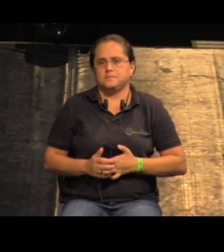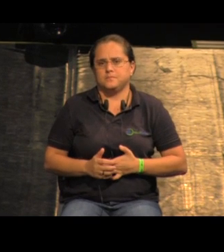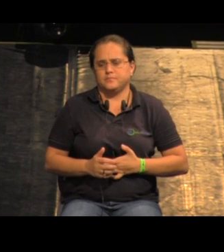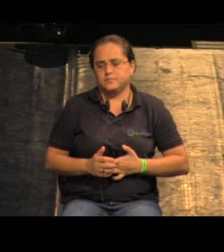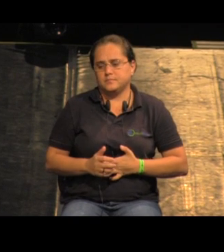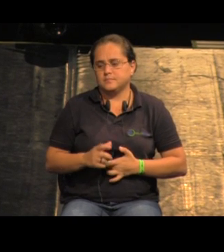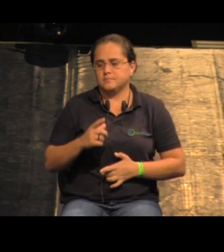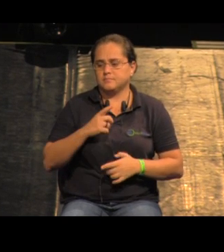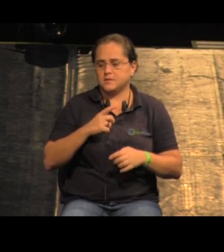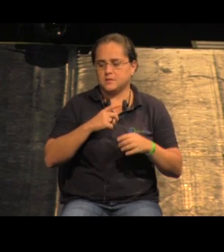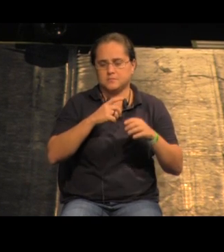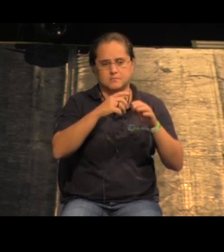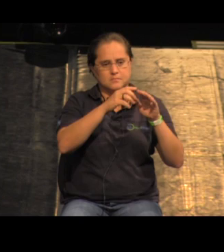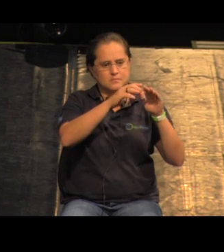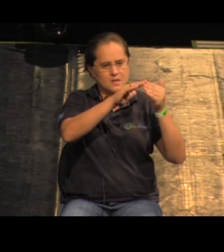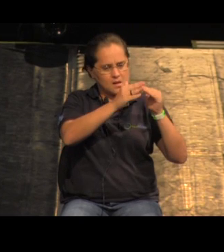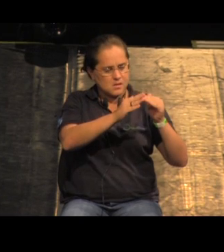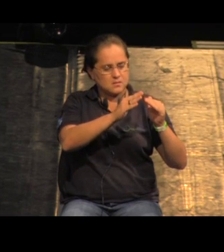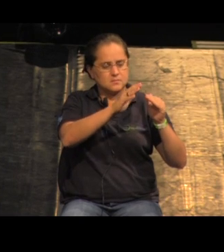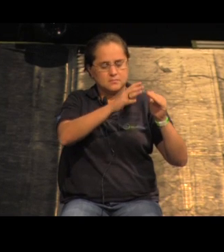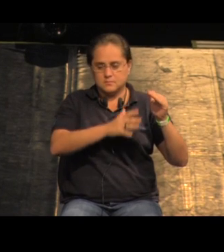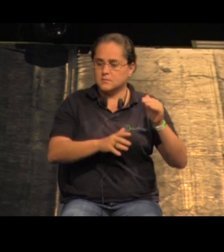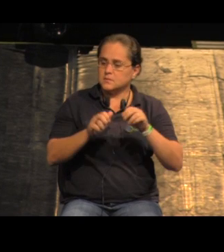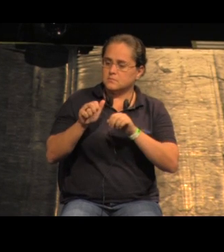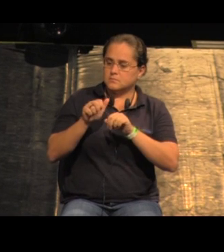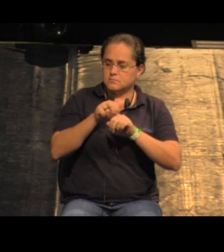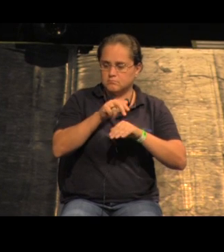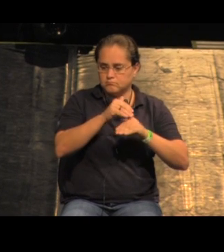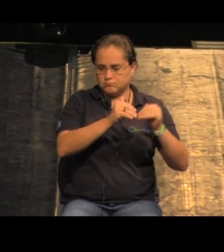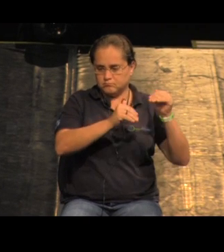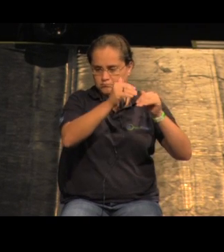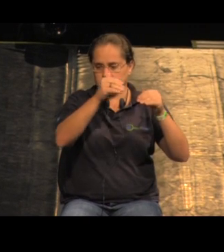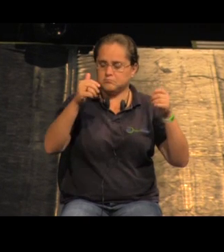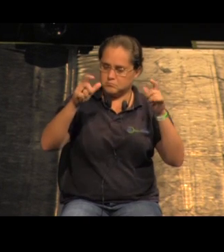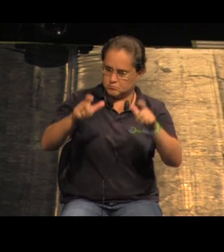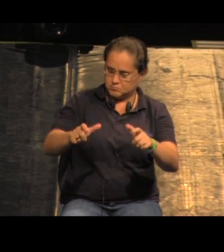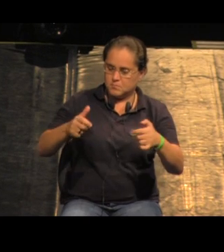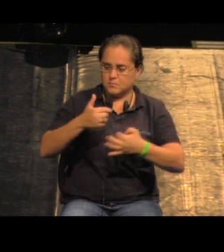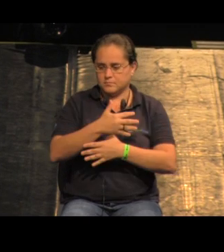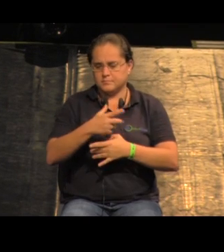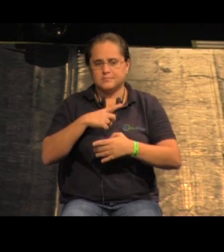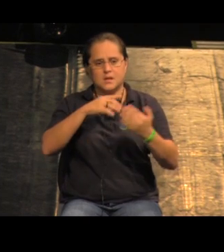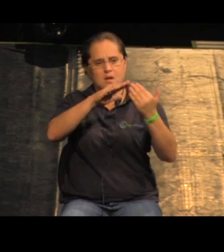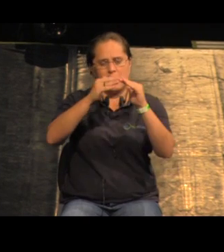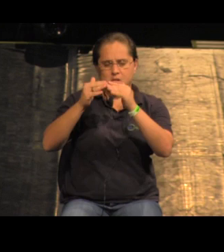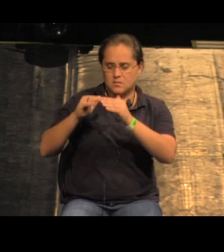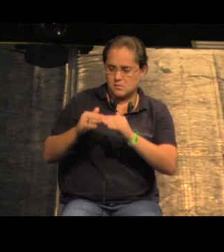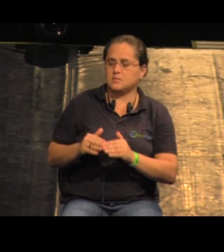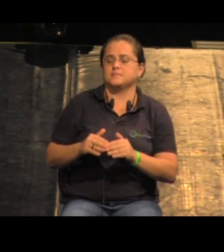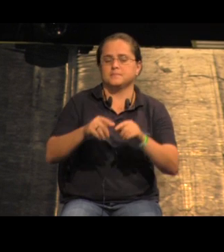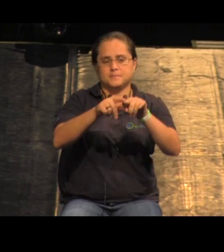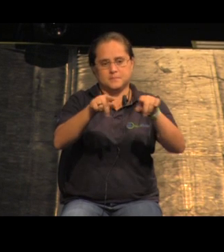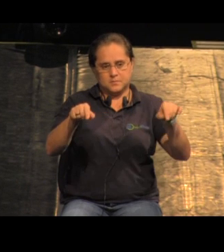de ruptura o cruzamento da escala local com a escala metropolitana temos muito cortiço e temos muita área